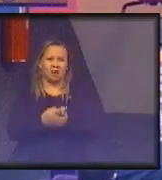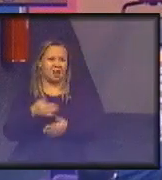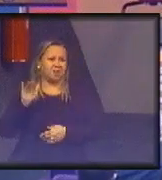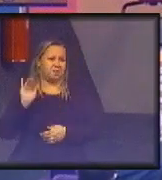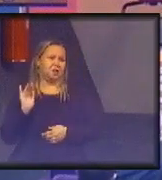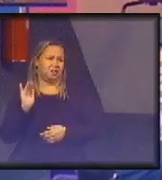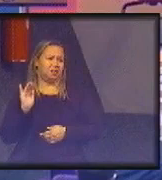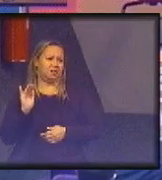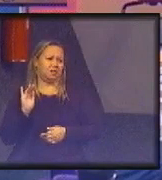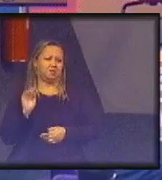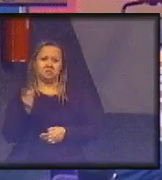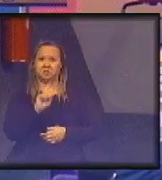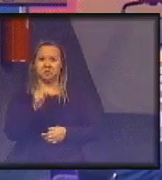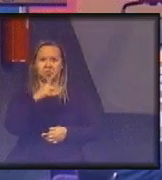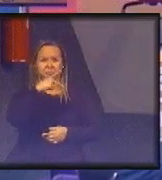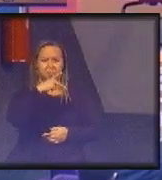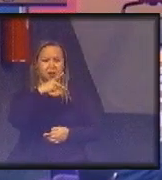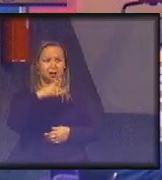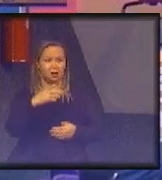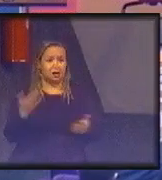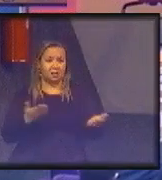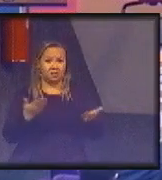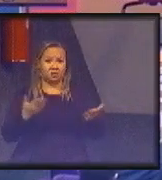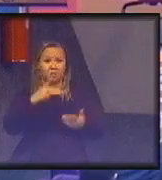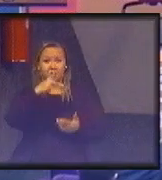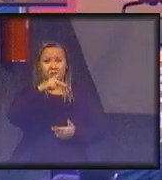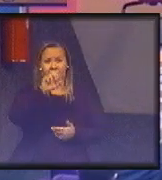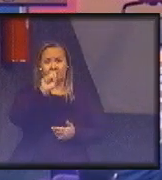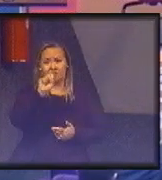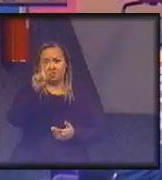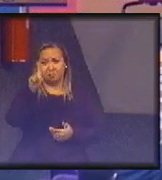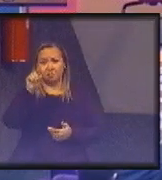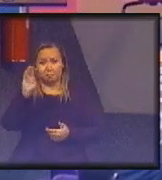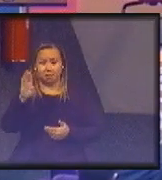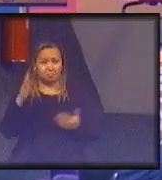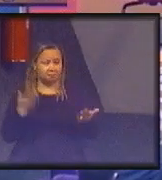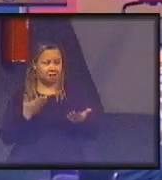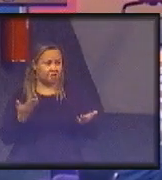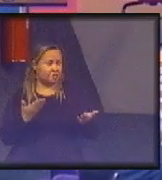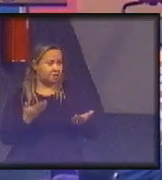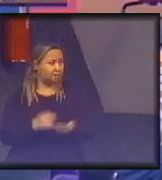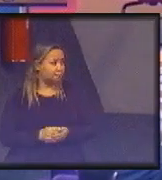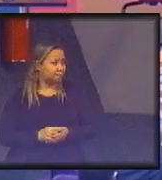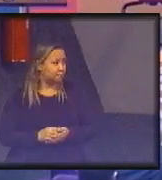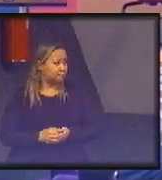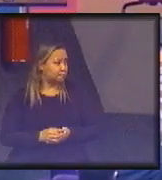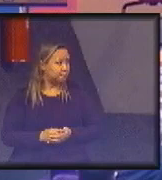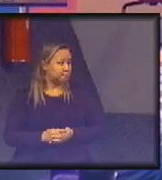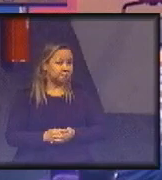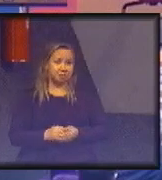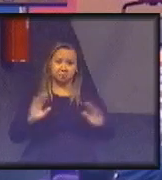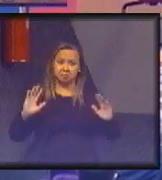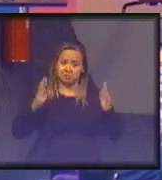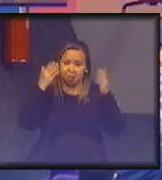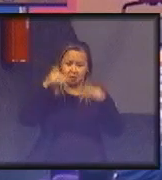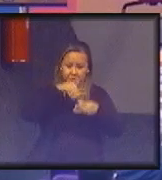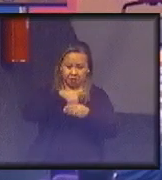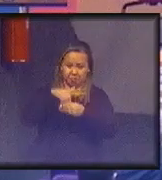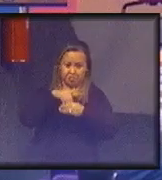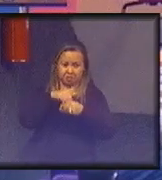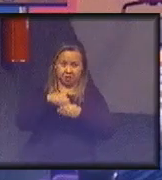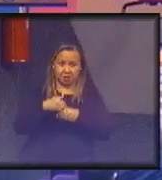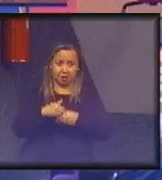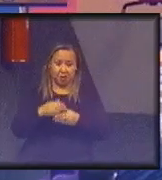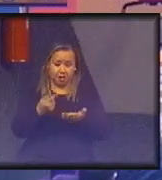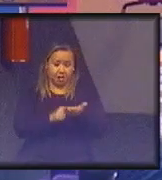no Novo, não estou no PSDB. porque ninguém queria falar de ODS. Imagine vocês se não teria sentido campanha eleitoral em que a